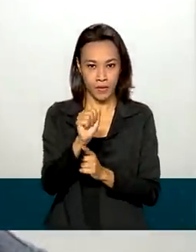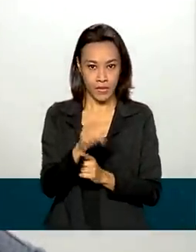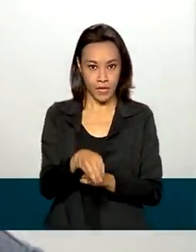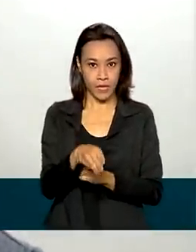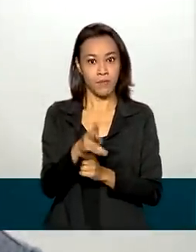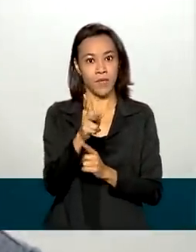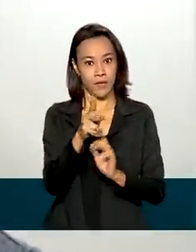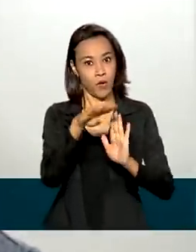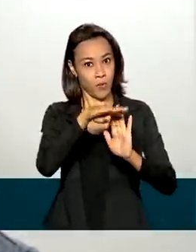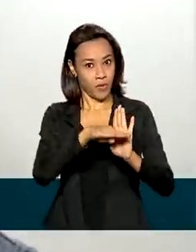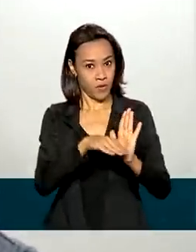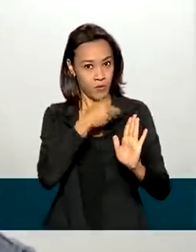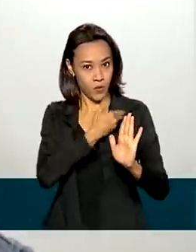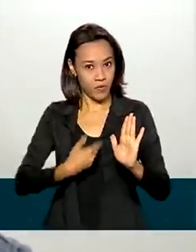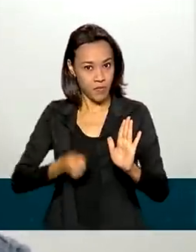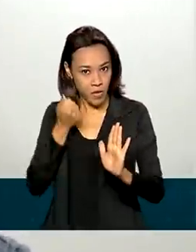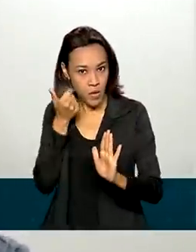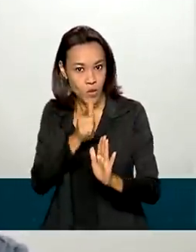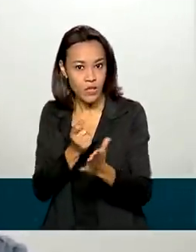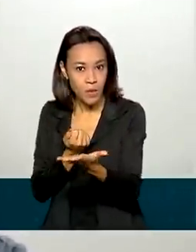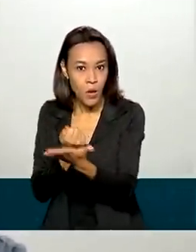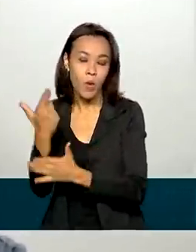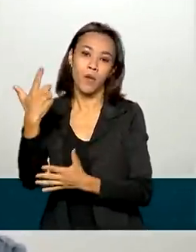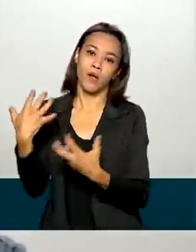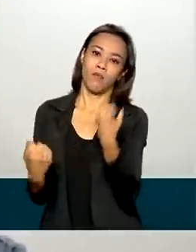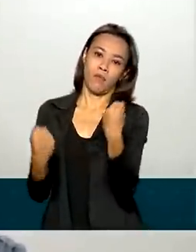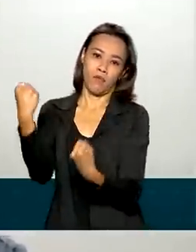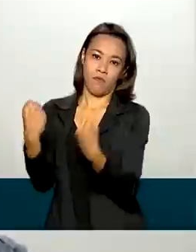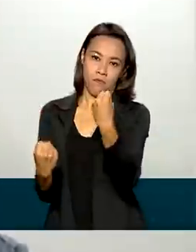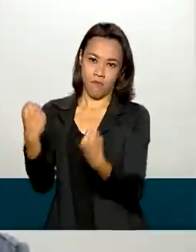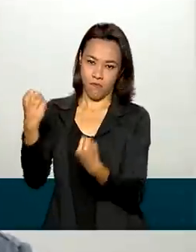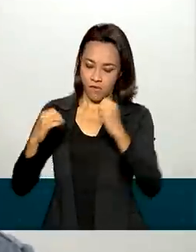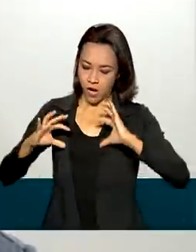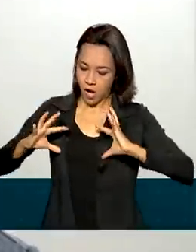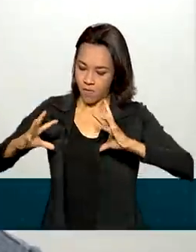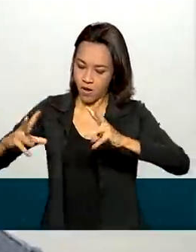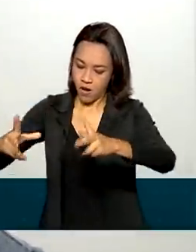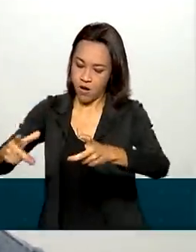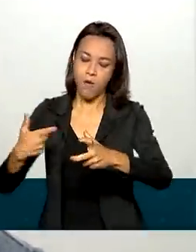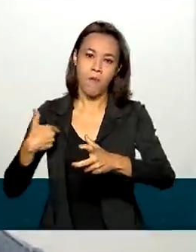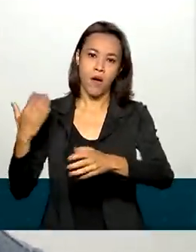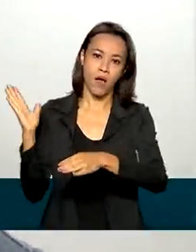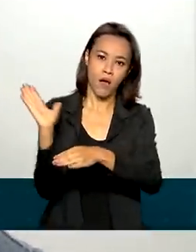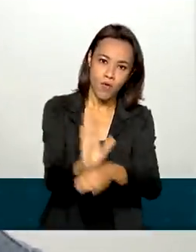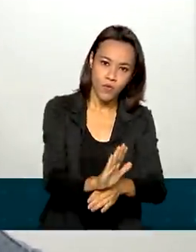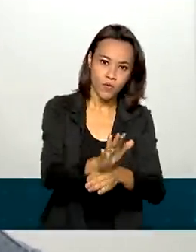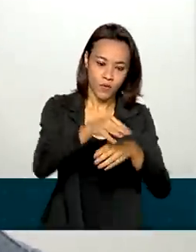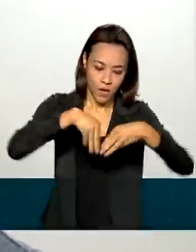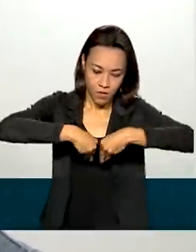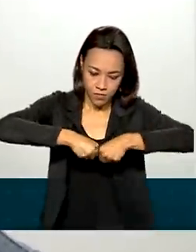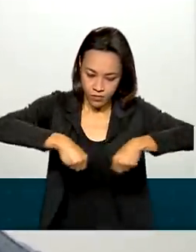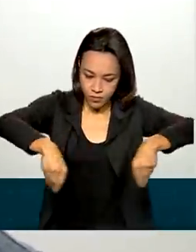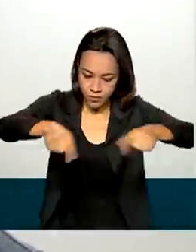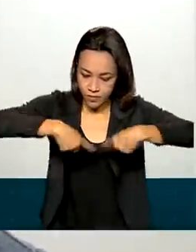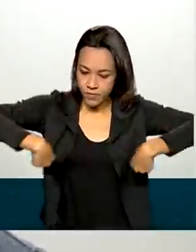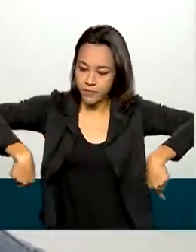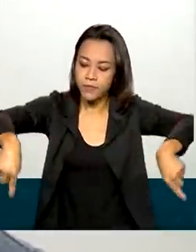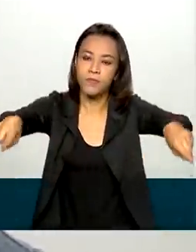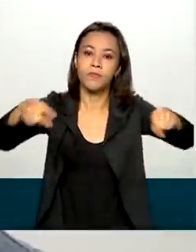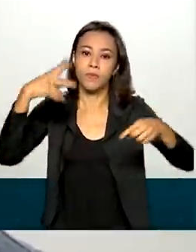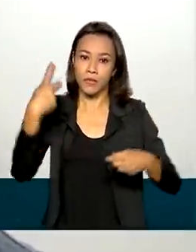que será utilizado no transporte da nossa produção da propriedade até as cerealistas do nosso município,